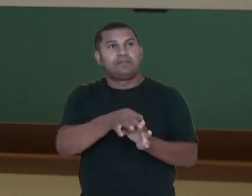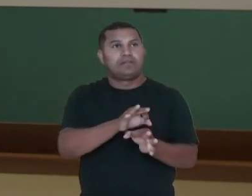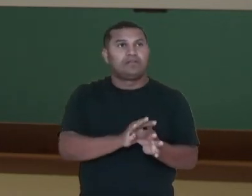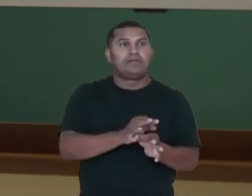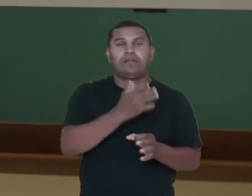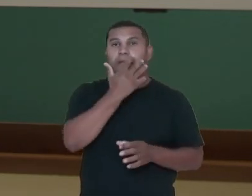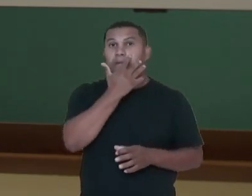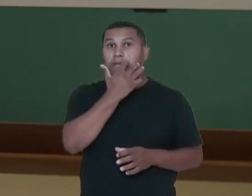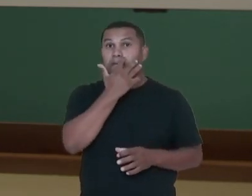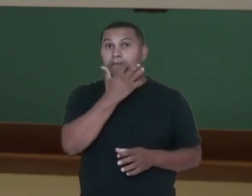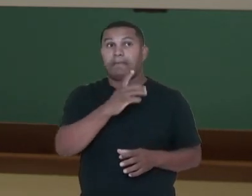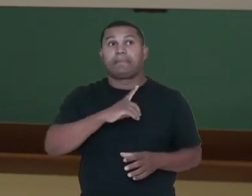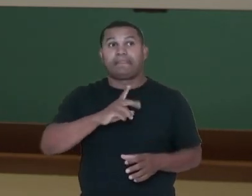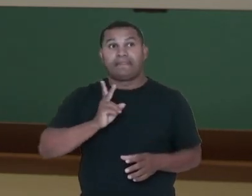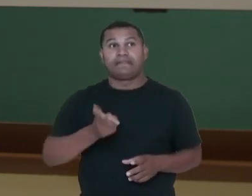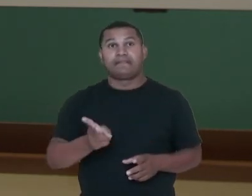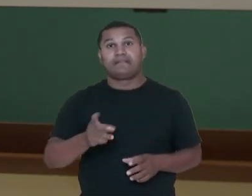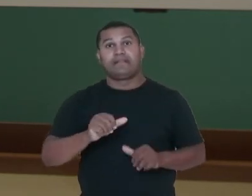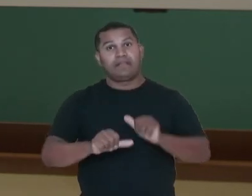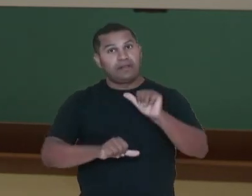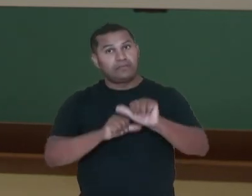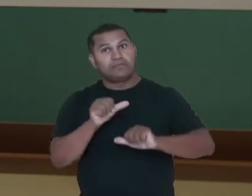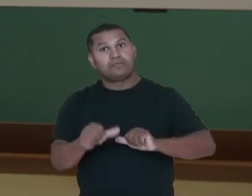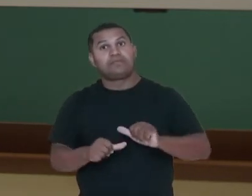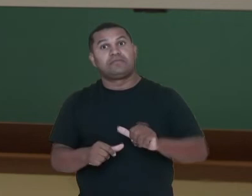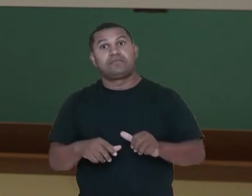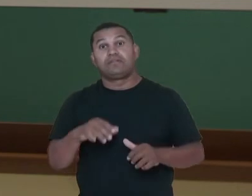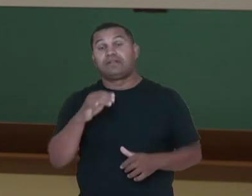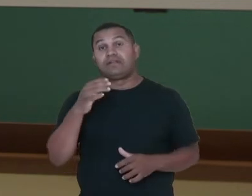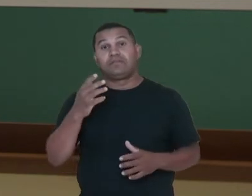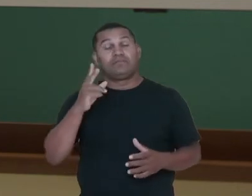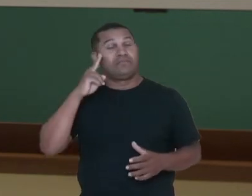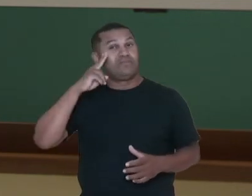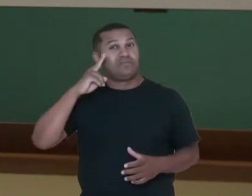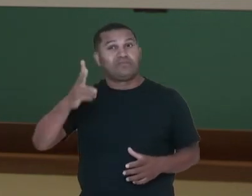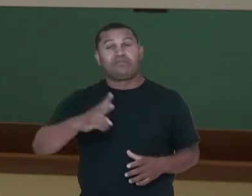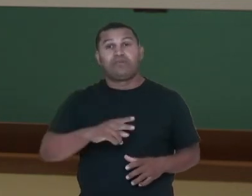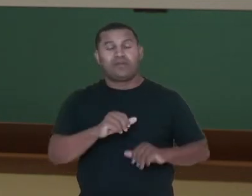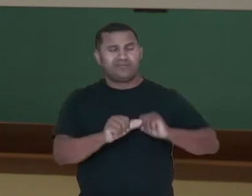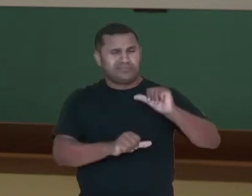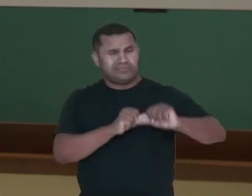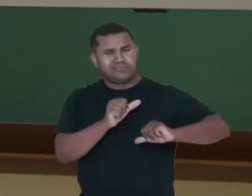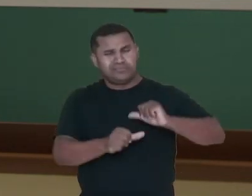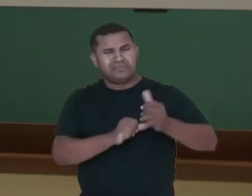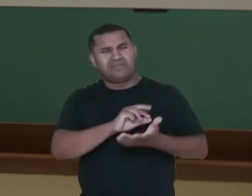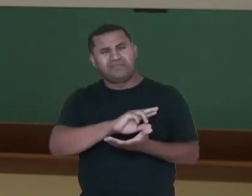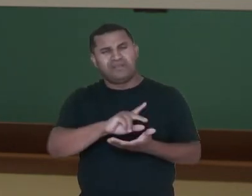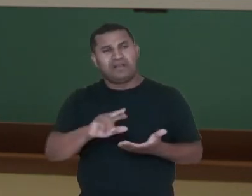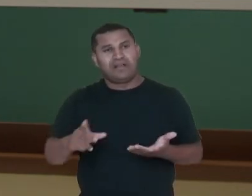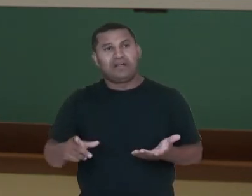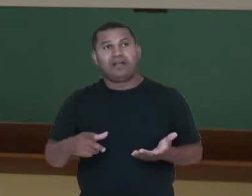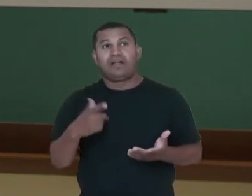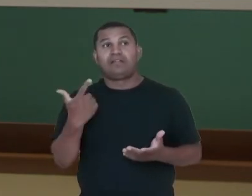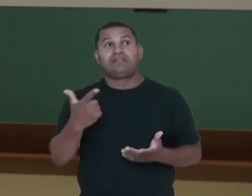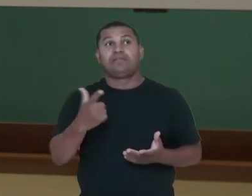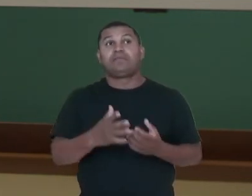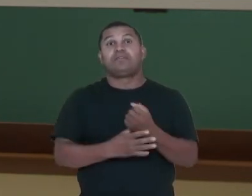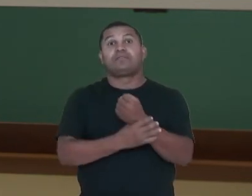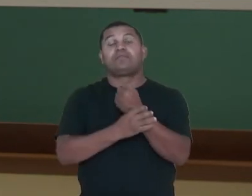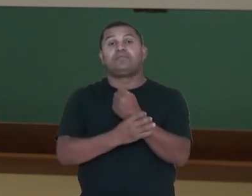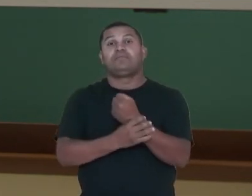exagerada, né? Das células e ela vai sofrer a mutação não tendo mais o controle das divisões celulares.